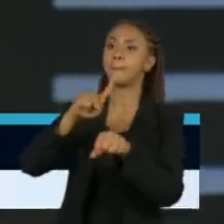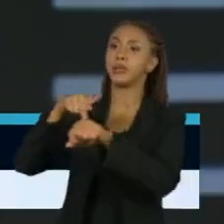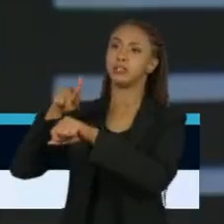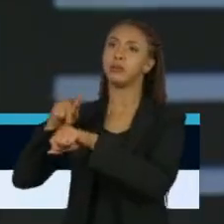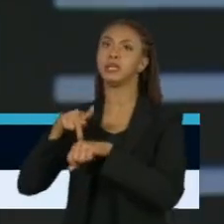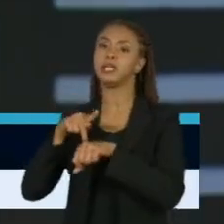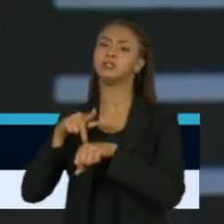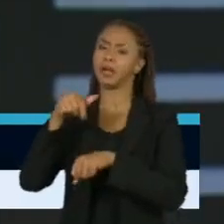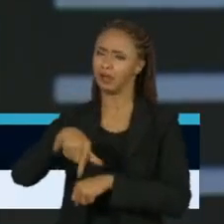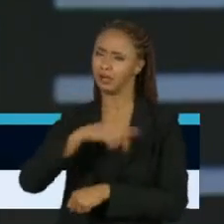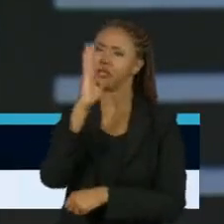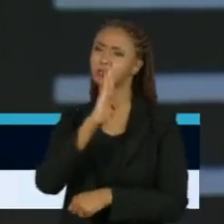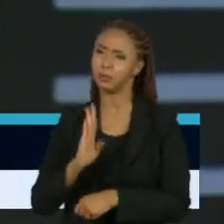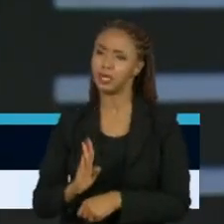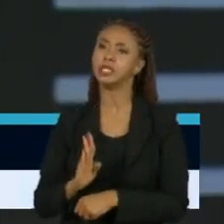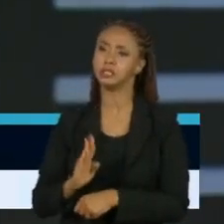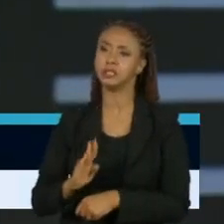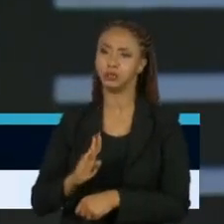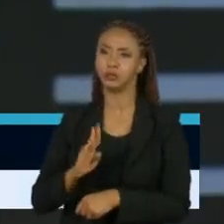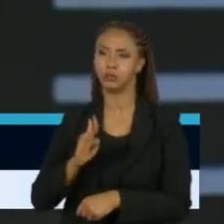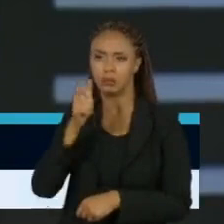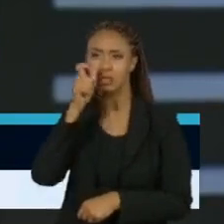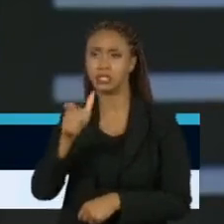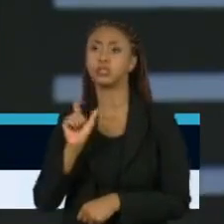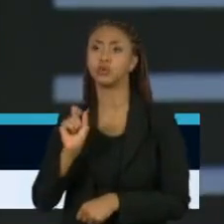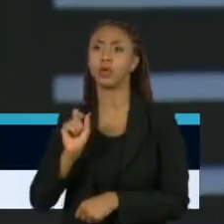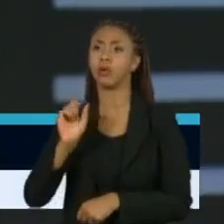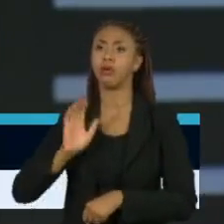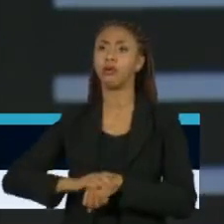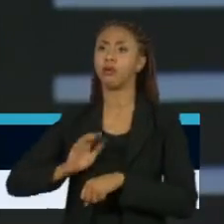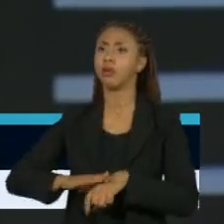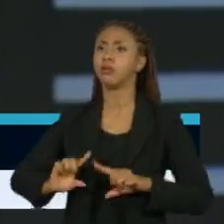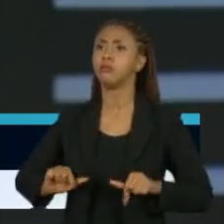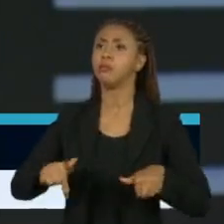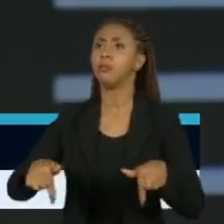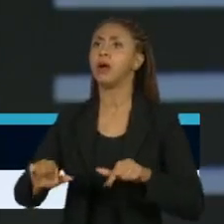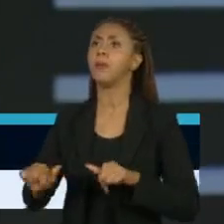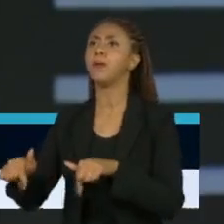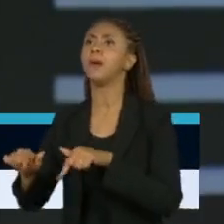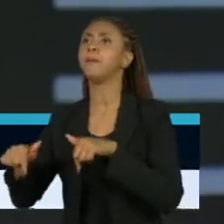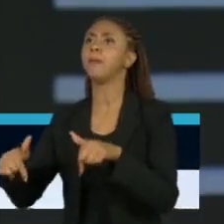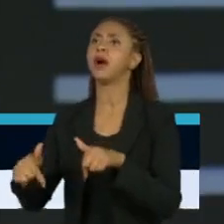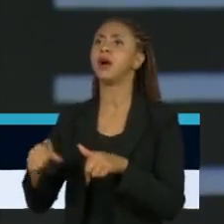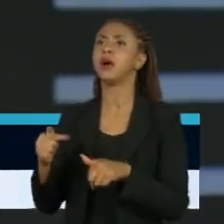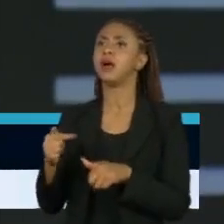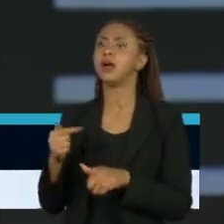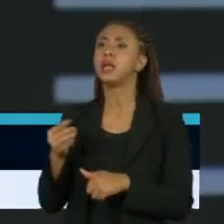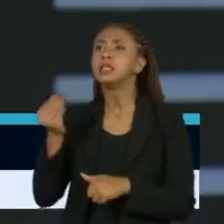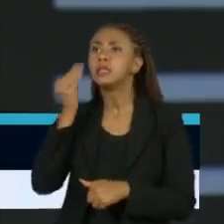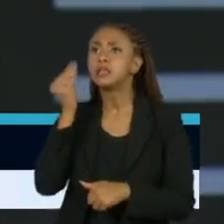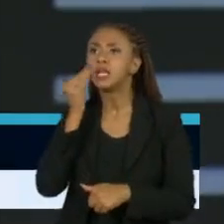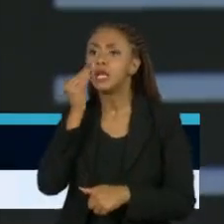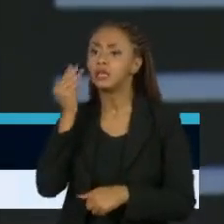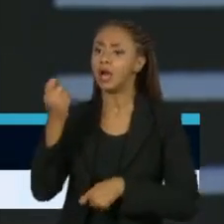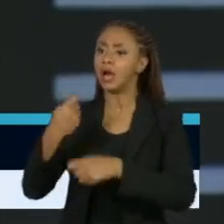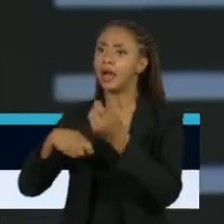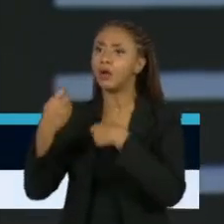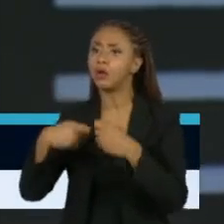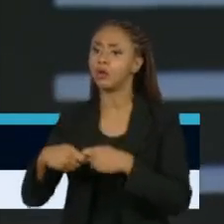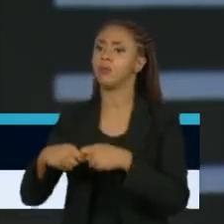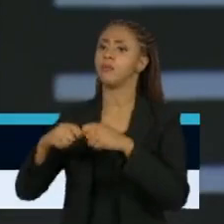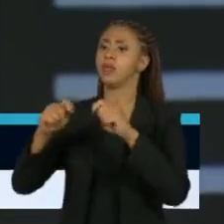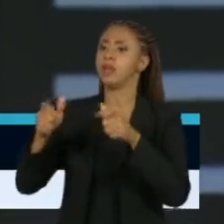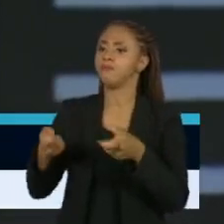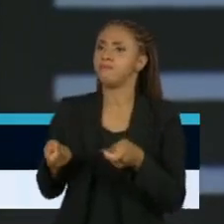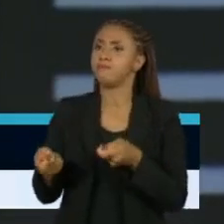do Brasil, não estão tomando nenhuma atitude no sentido de minorar essa concentração de renda que novamente existe, porque